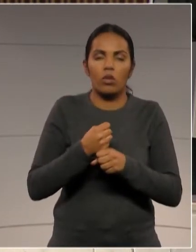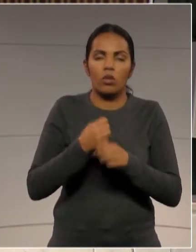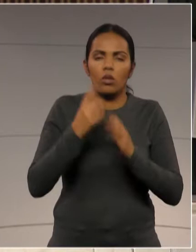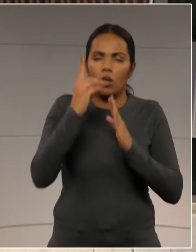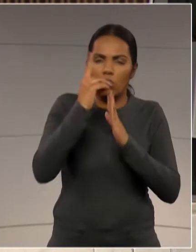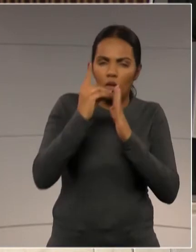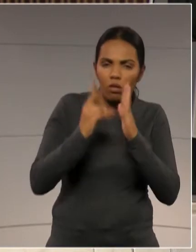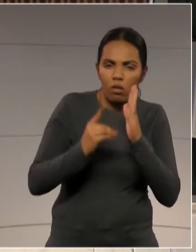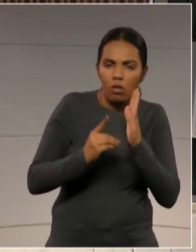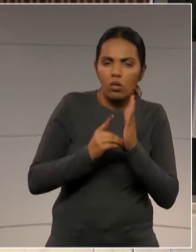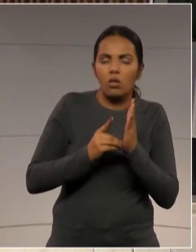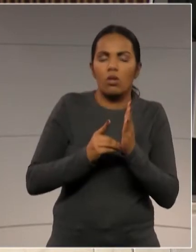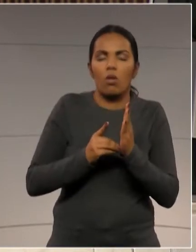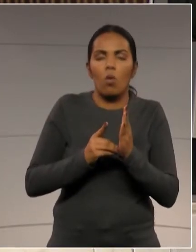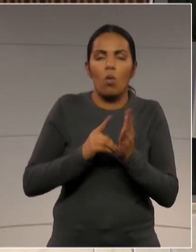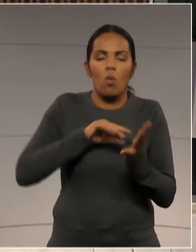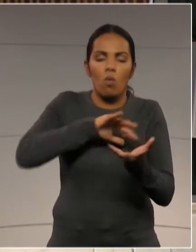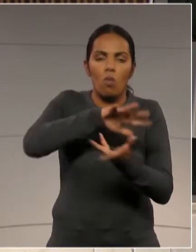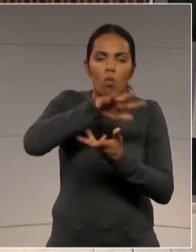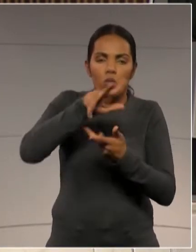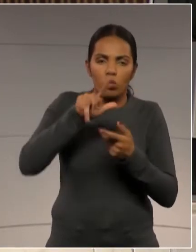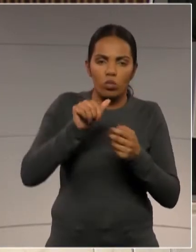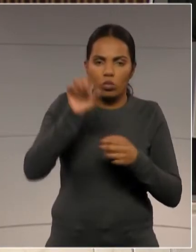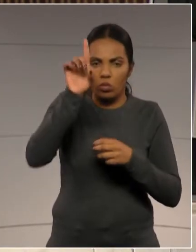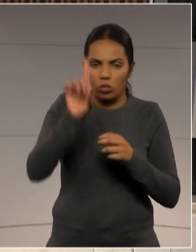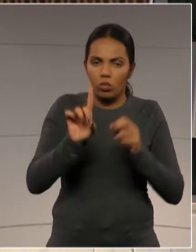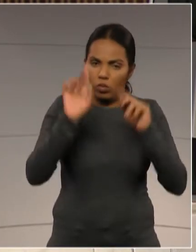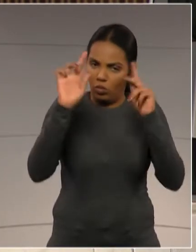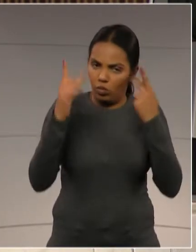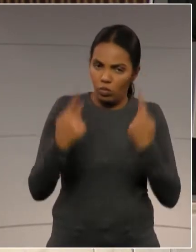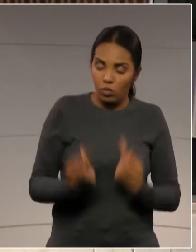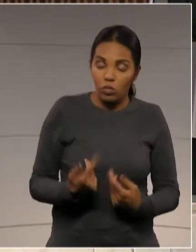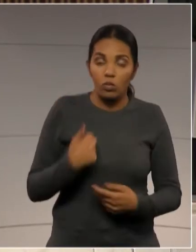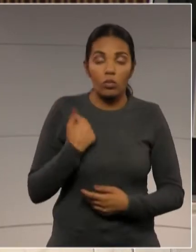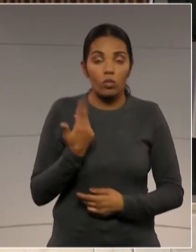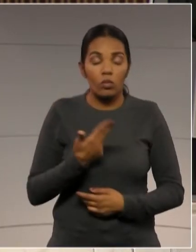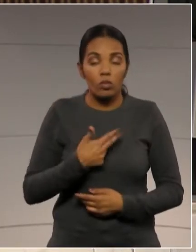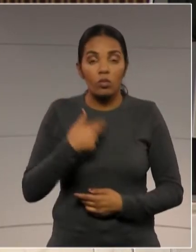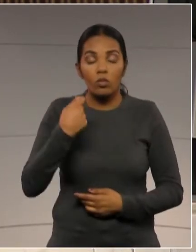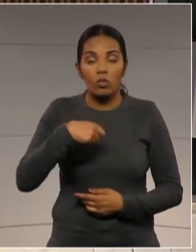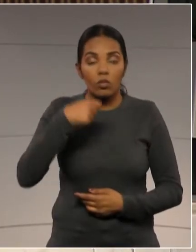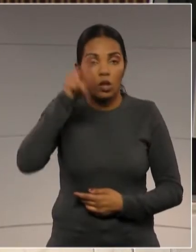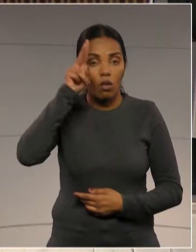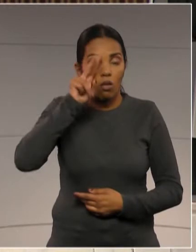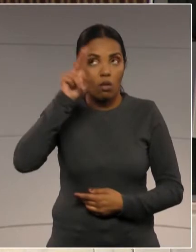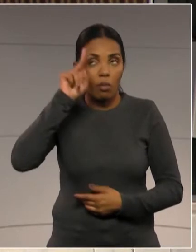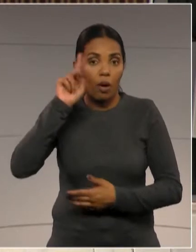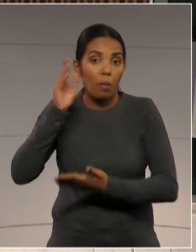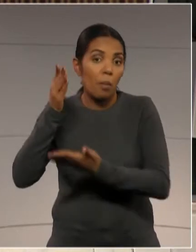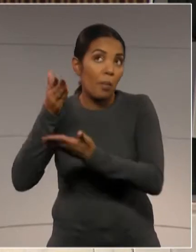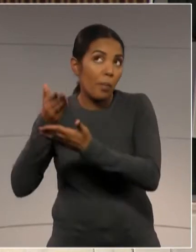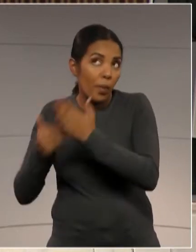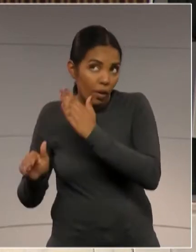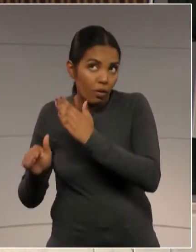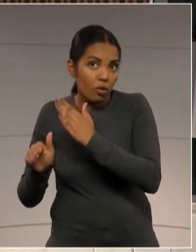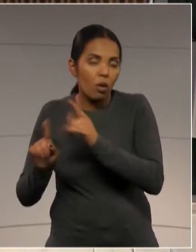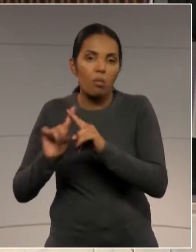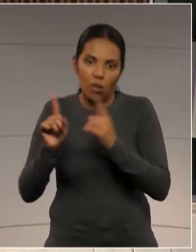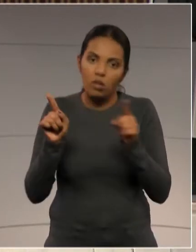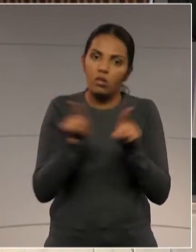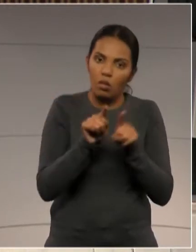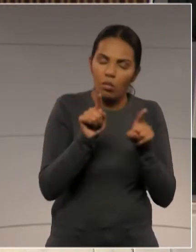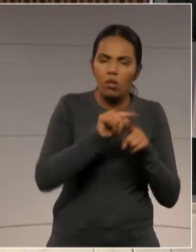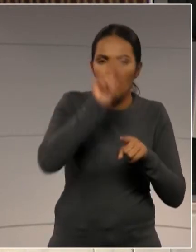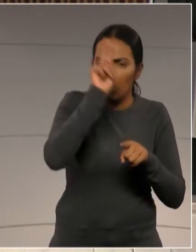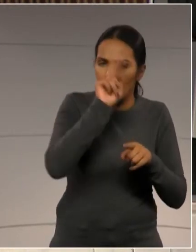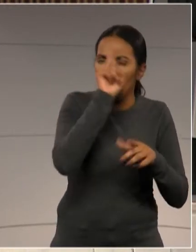nada melhor do que lembrarmos das nossas derrotas, mas também das nossas vitórias.